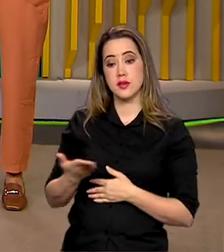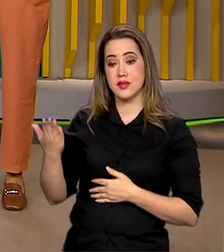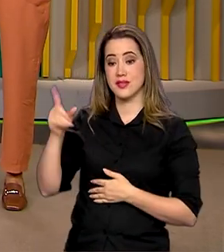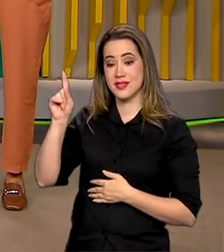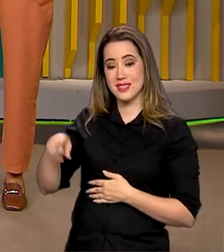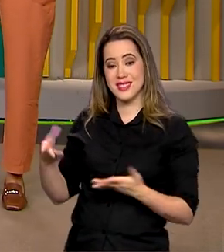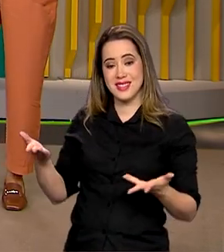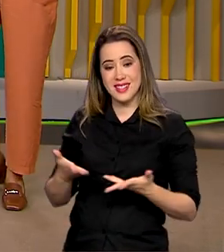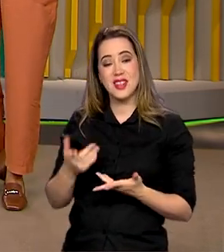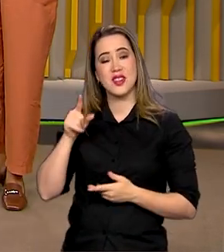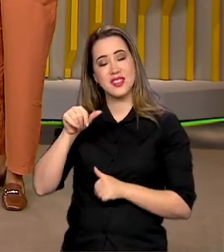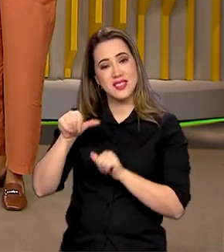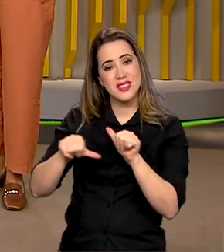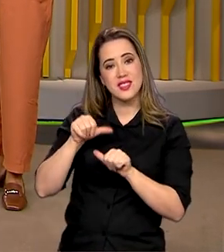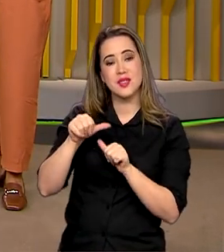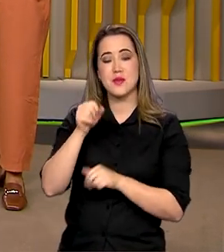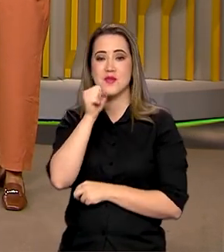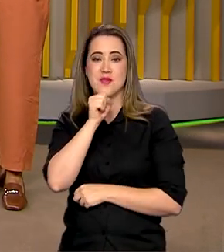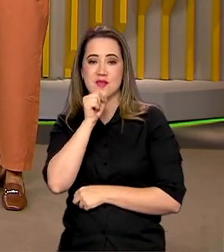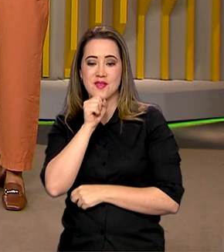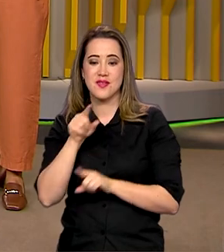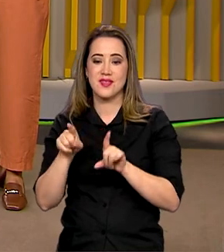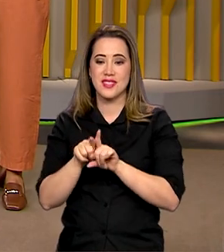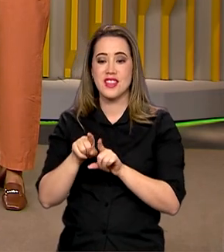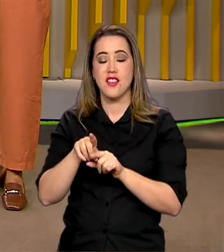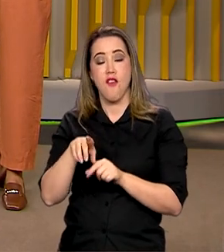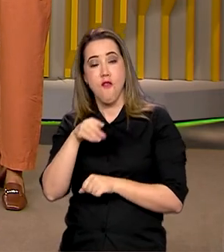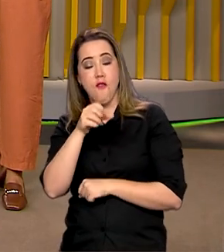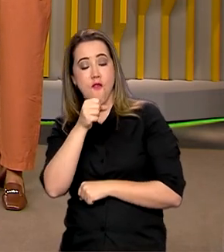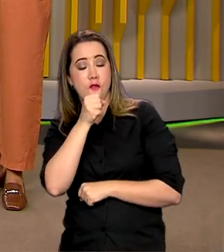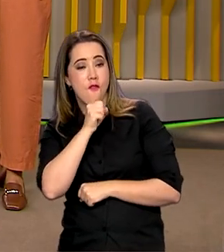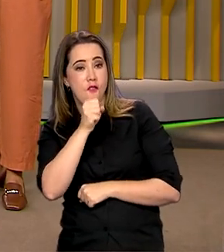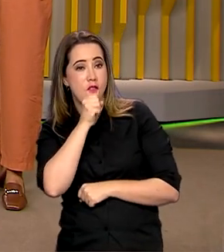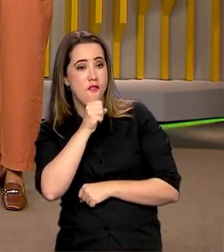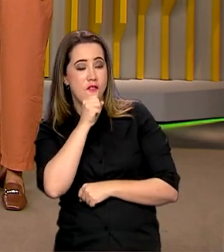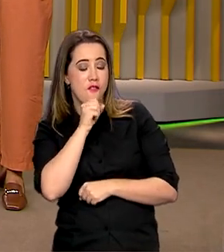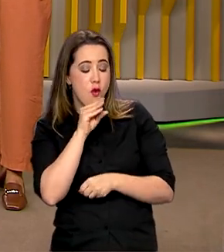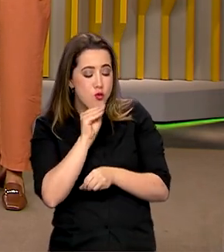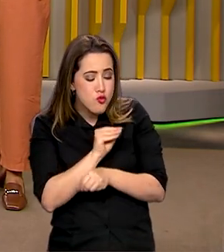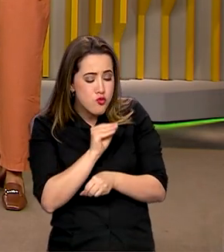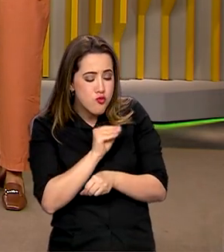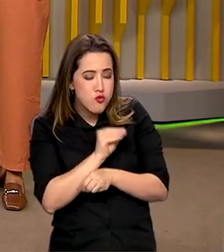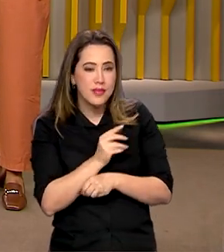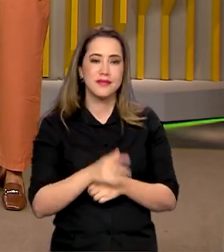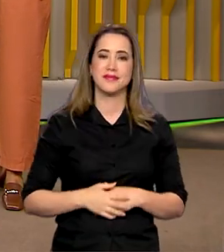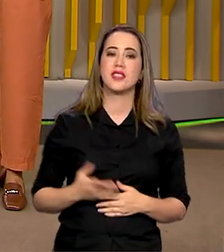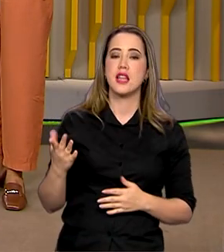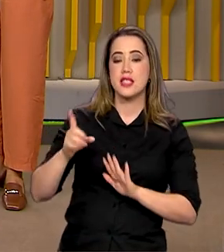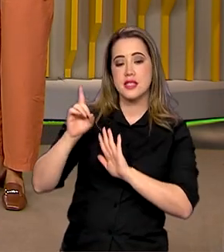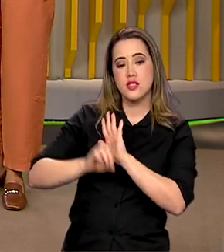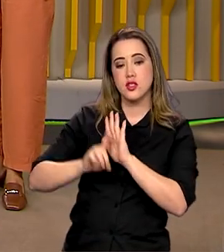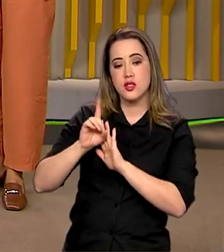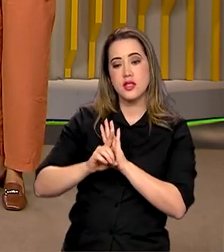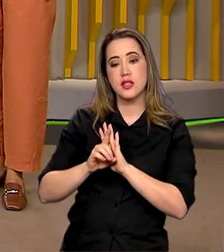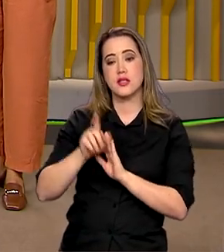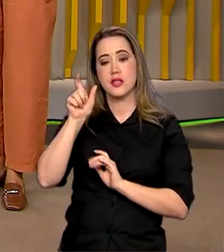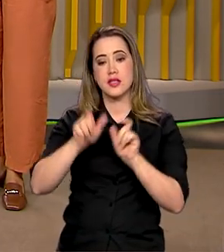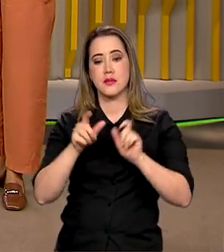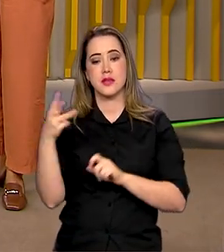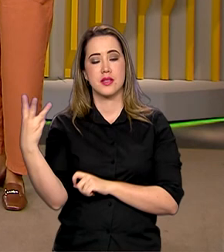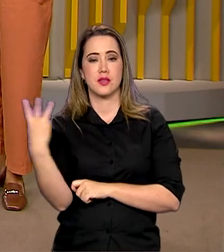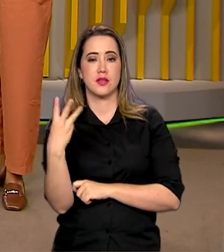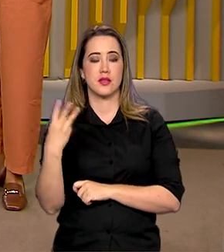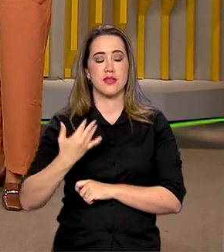acabou de virar vovô, né, Roberto? Também o vovô coruja. Esses direitos, Roberto, das pessoas da terceira idade, são cada vez